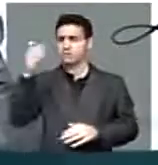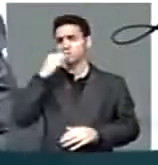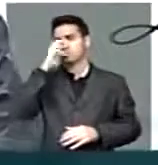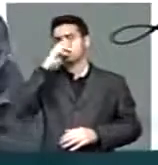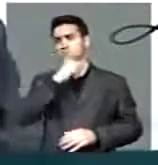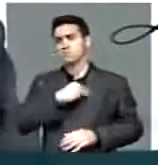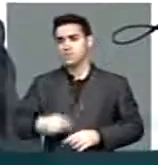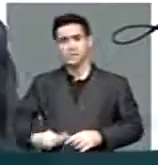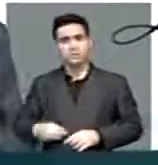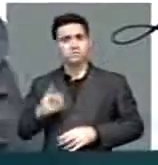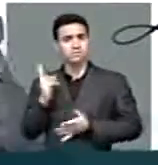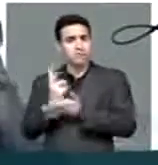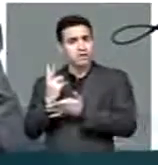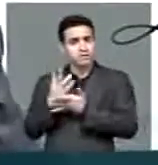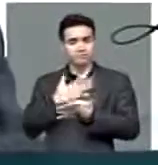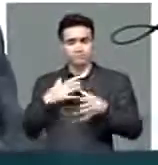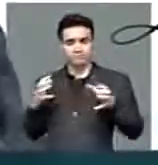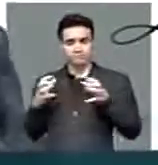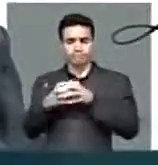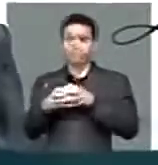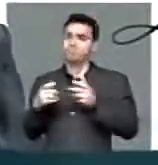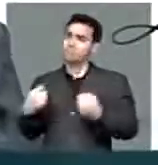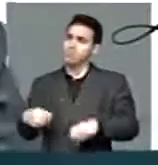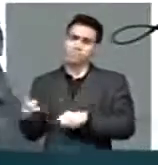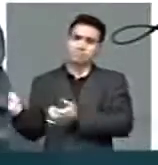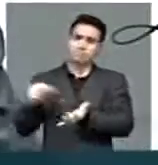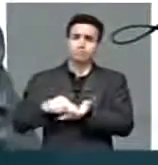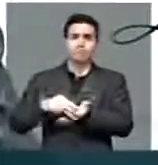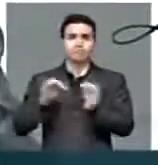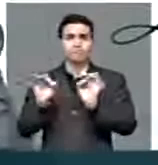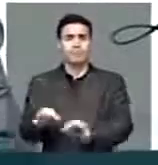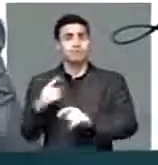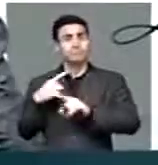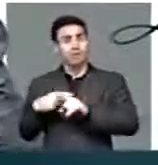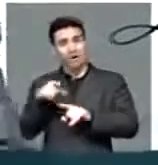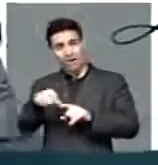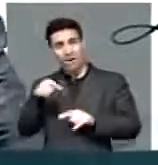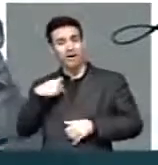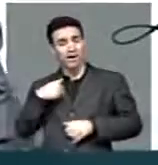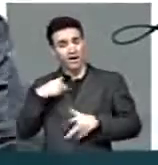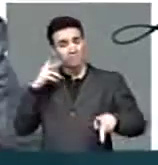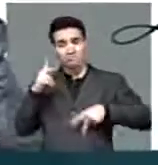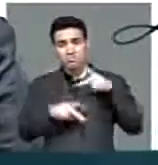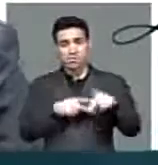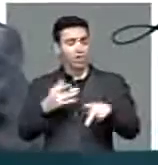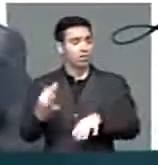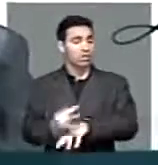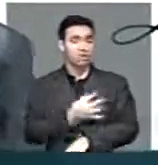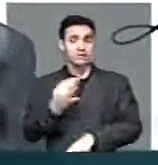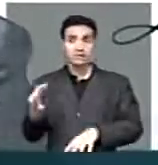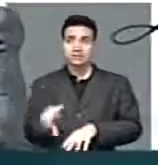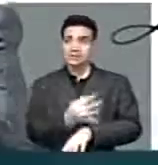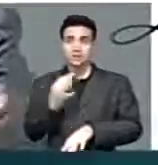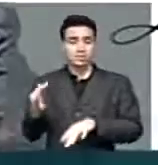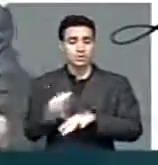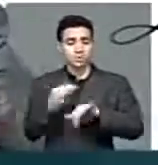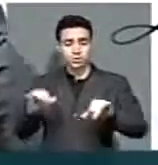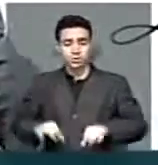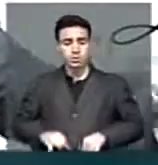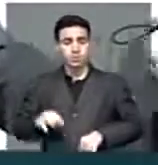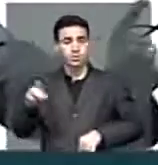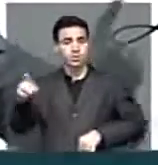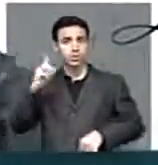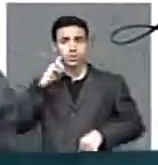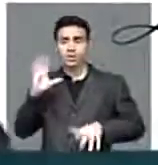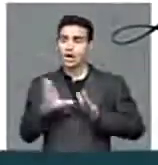que é do meu partido, tome conta disso Porque isso a população já não aguenta mais Roubarem como